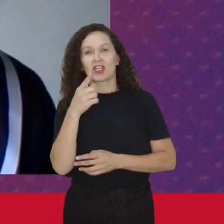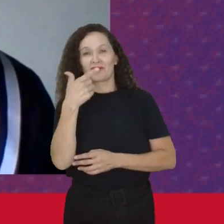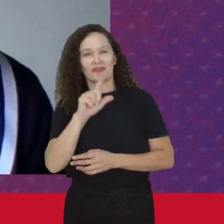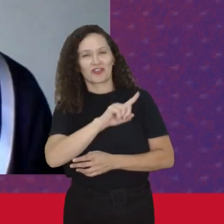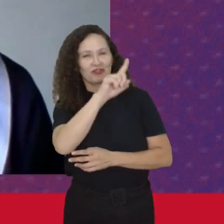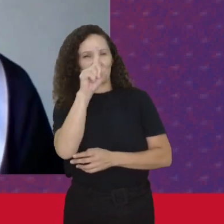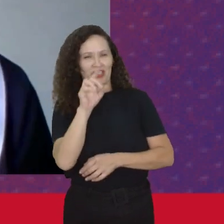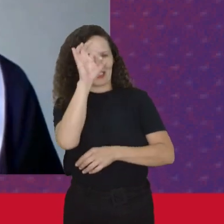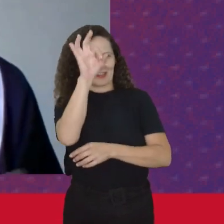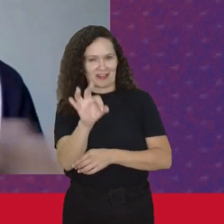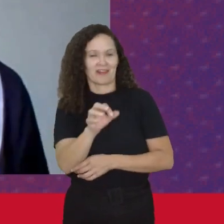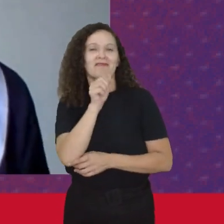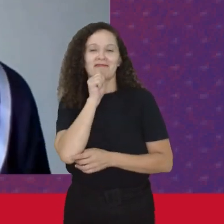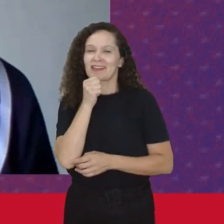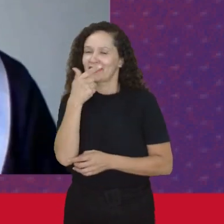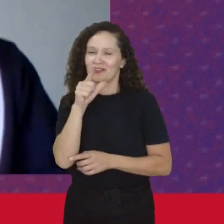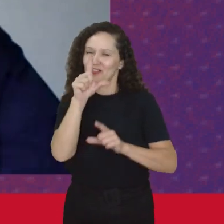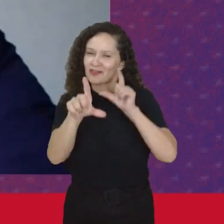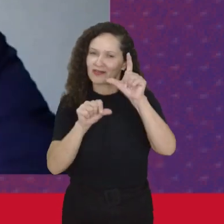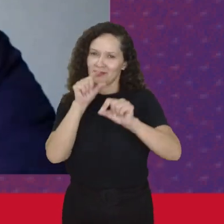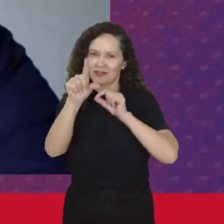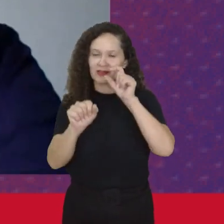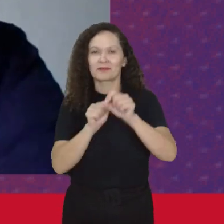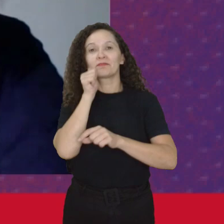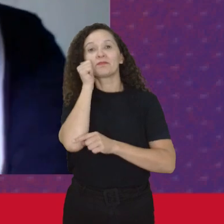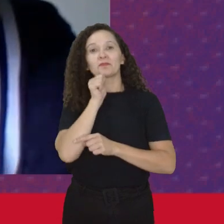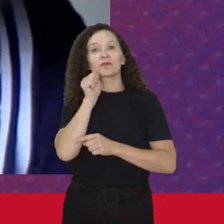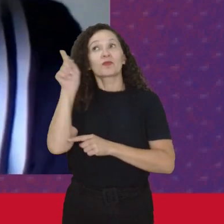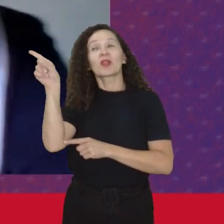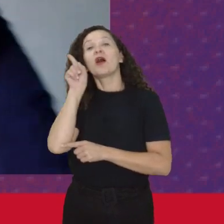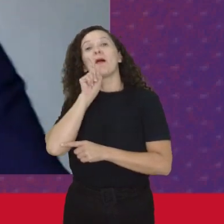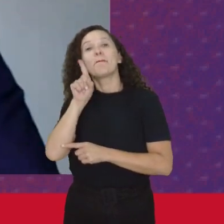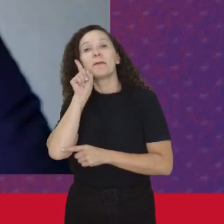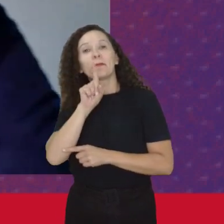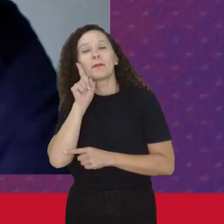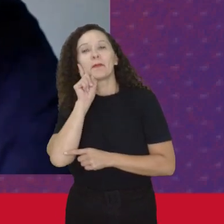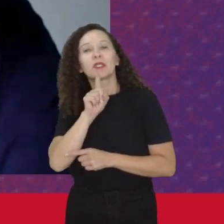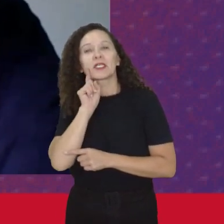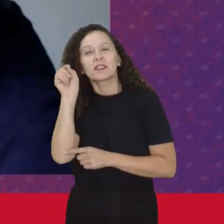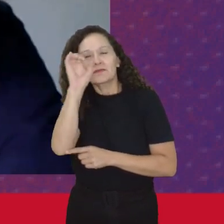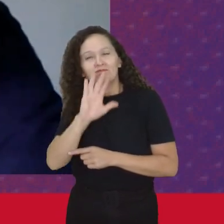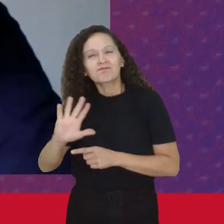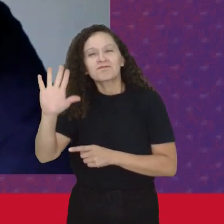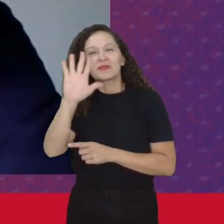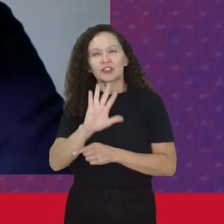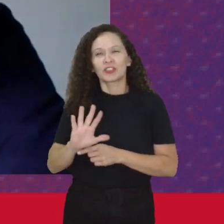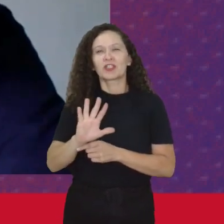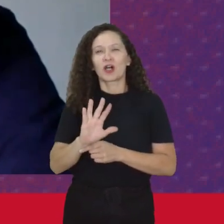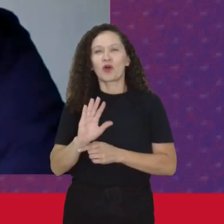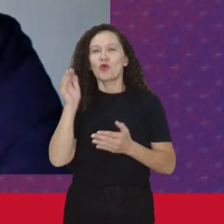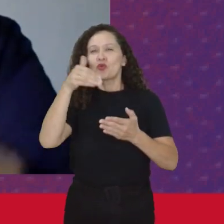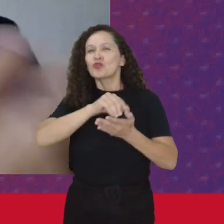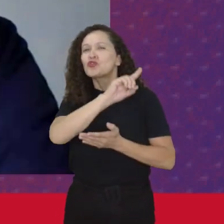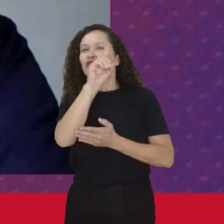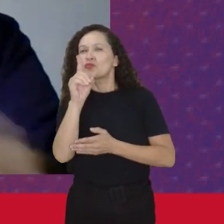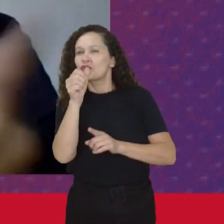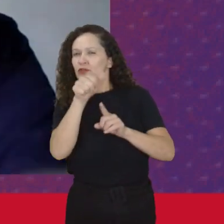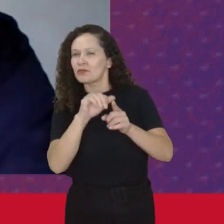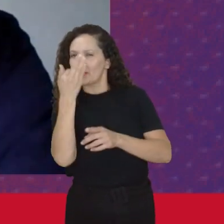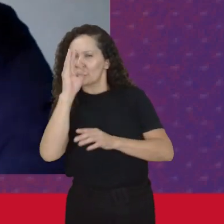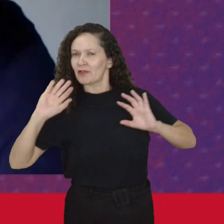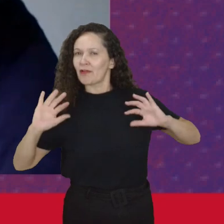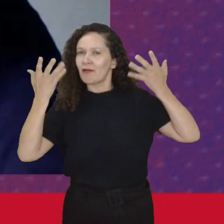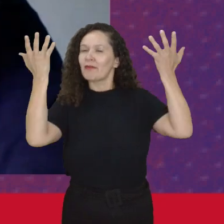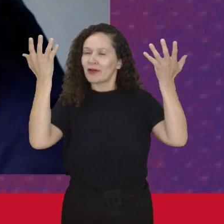Fixo ainda As mulheres Americanas Faziam Geralmente No último domingo De fevereiro E